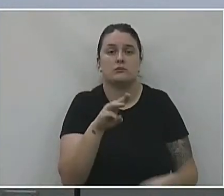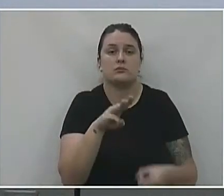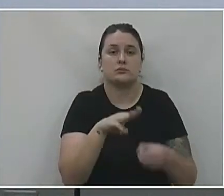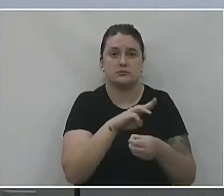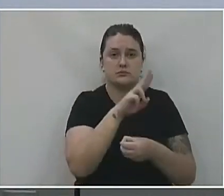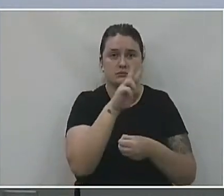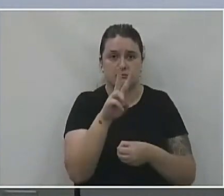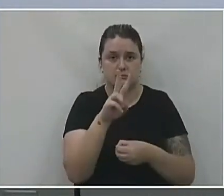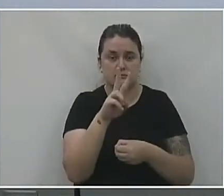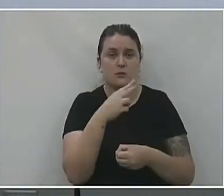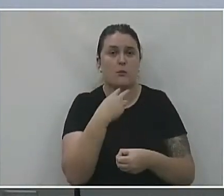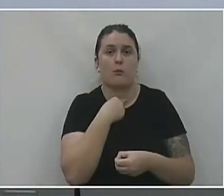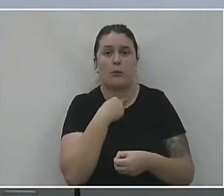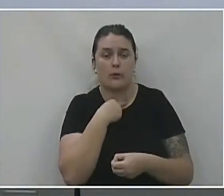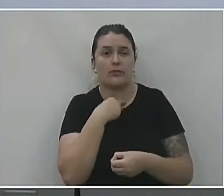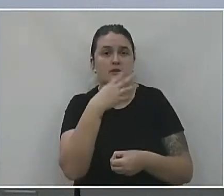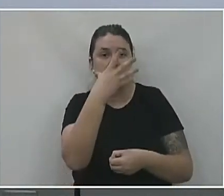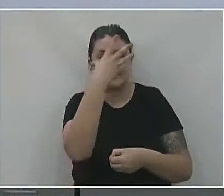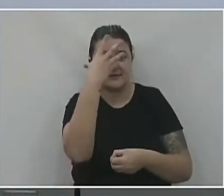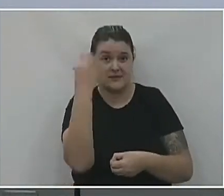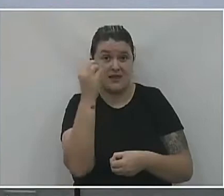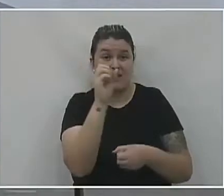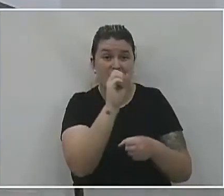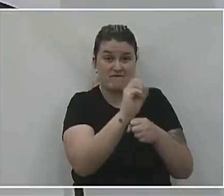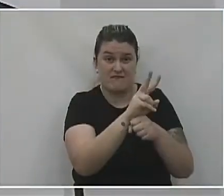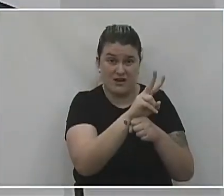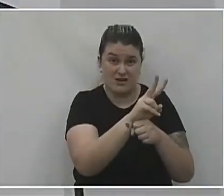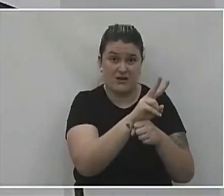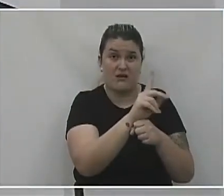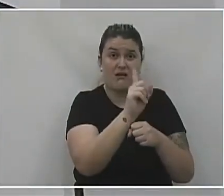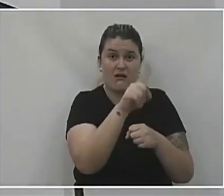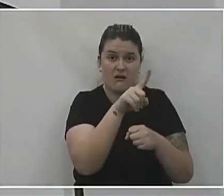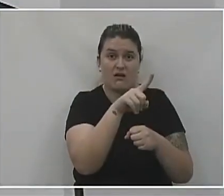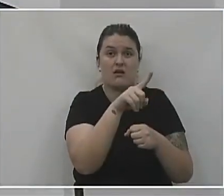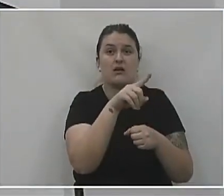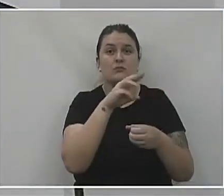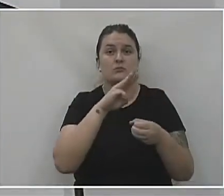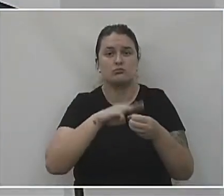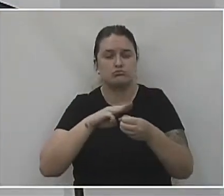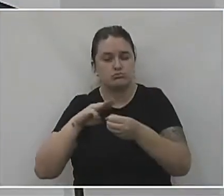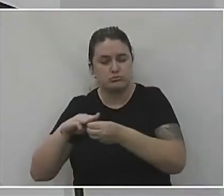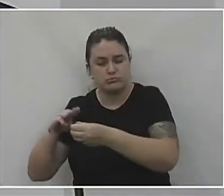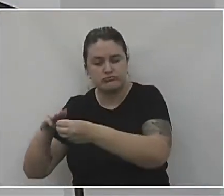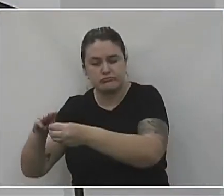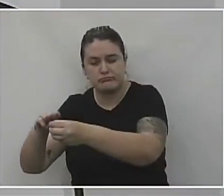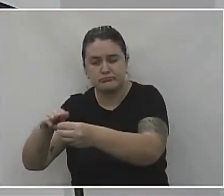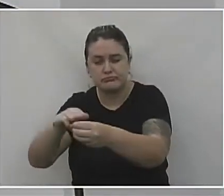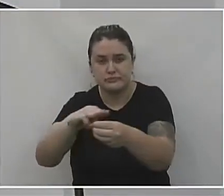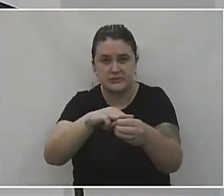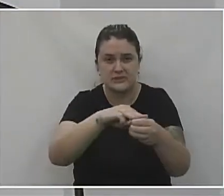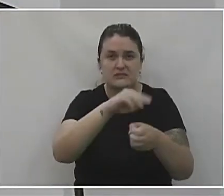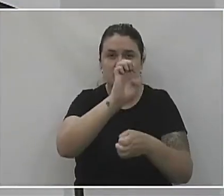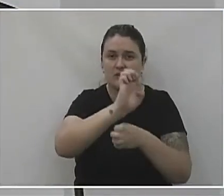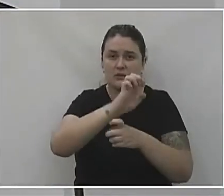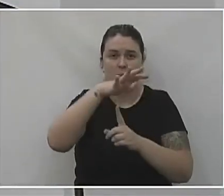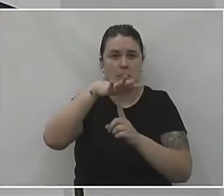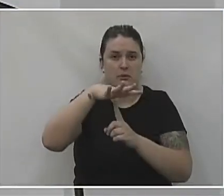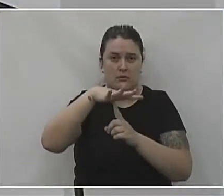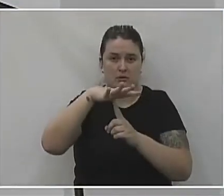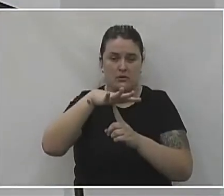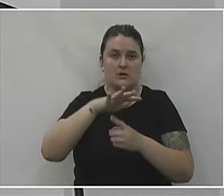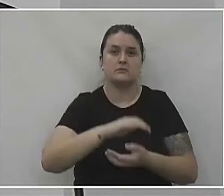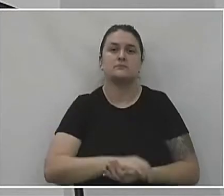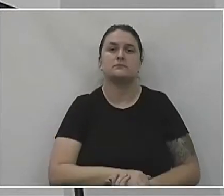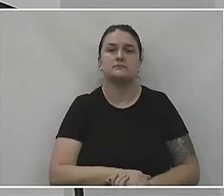da Vitória. Não podemos esquecer que esses leitos estão na central de leitos também, que eles abrangem todo o estado do Paraná. Eles podem